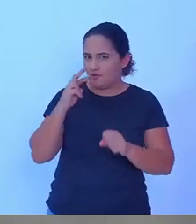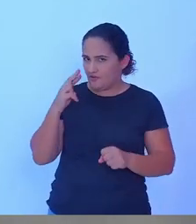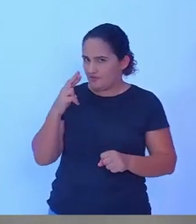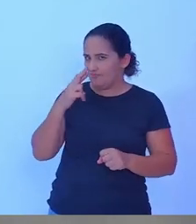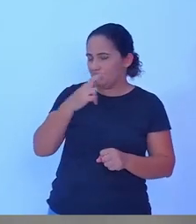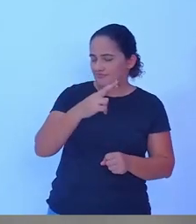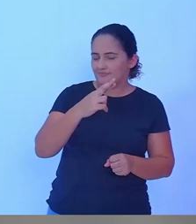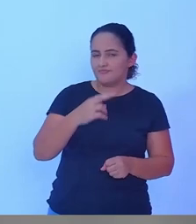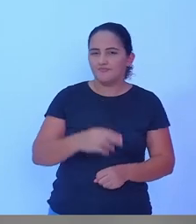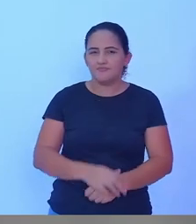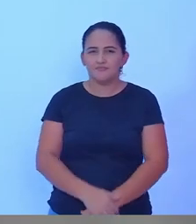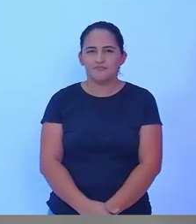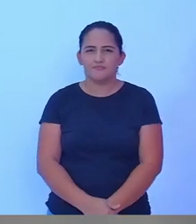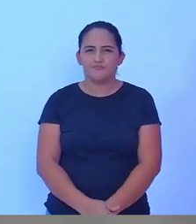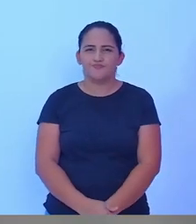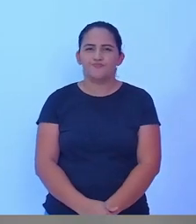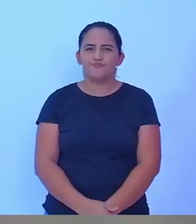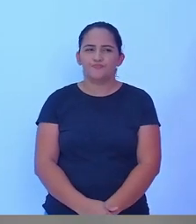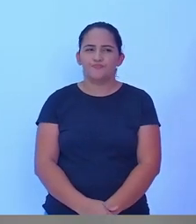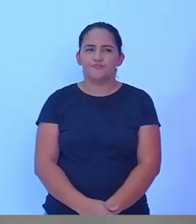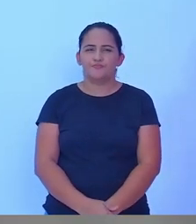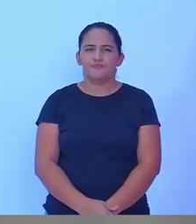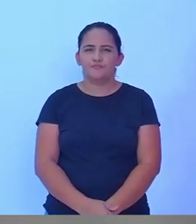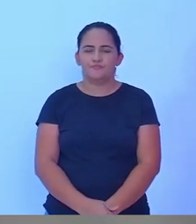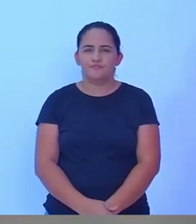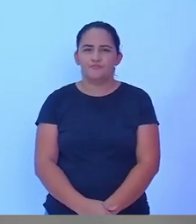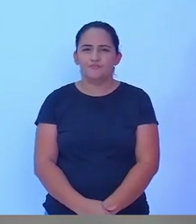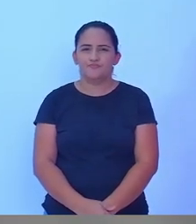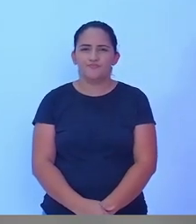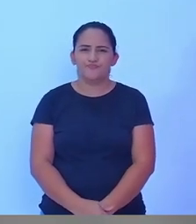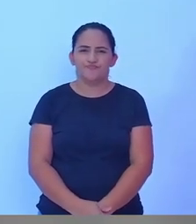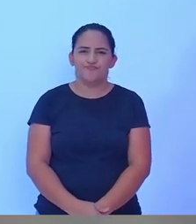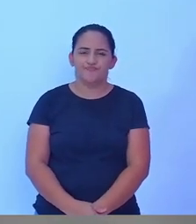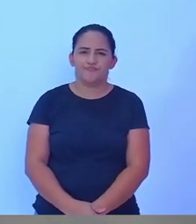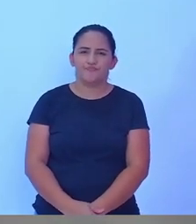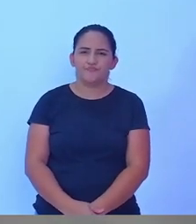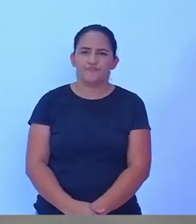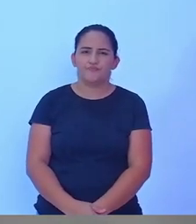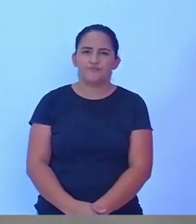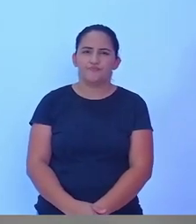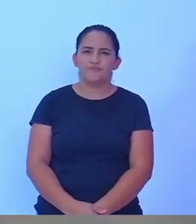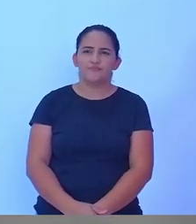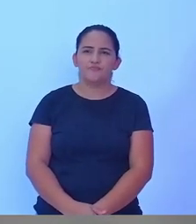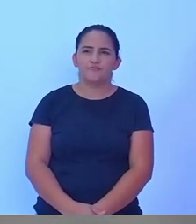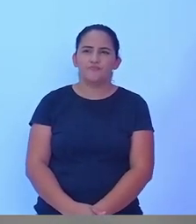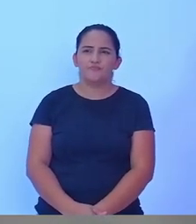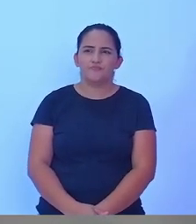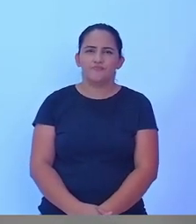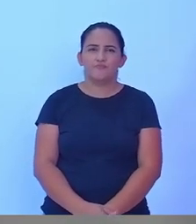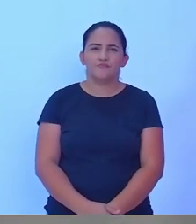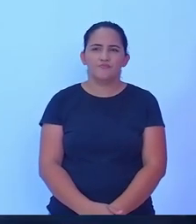minuto para a réplica do comentário do seu oponente